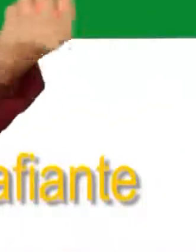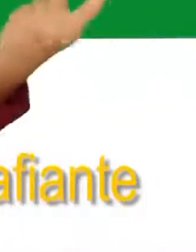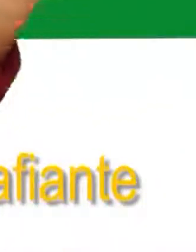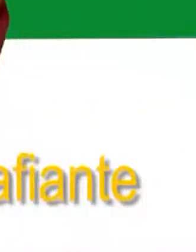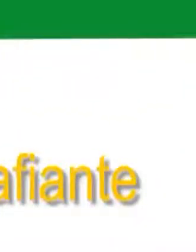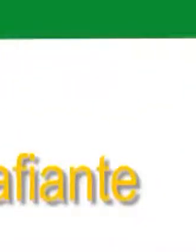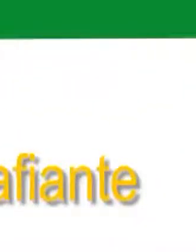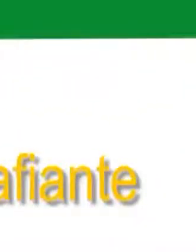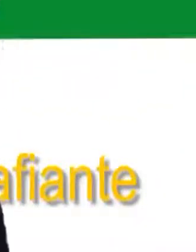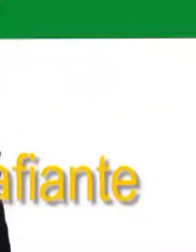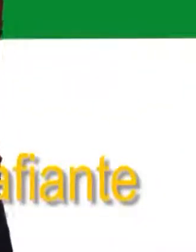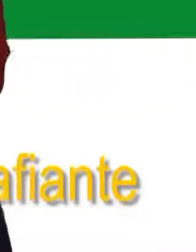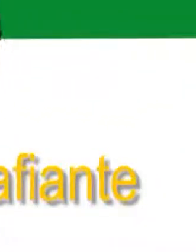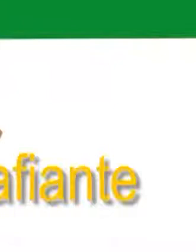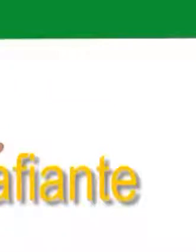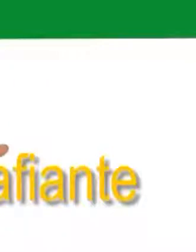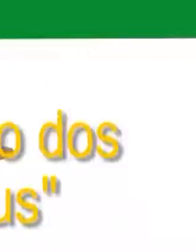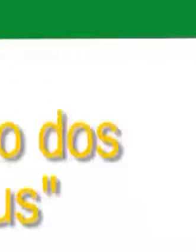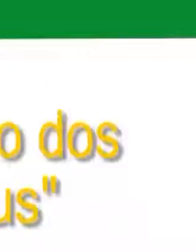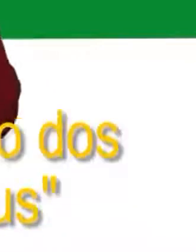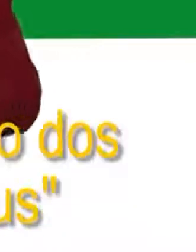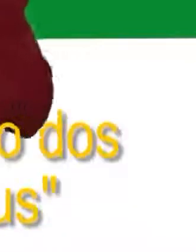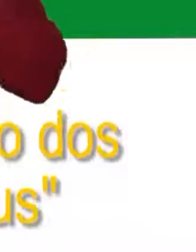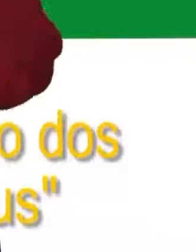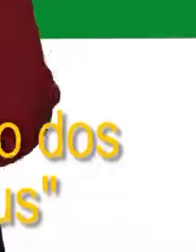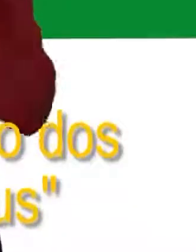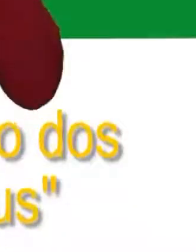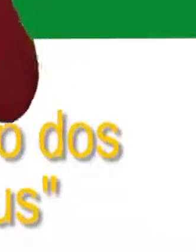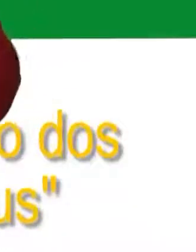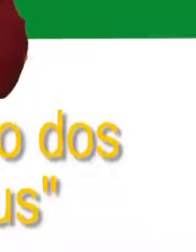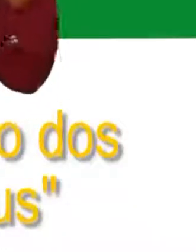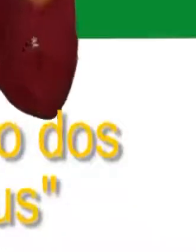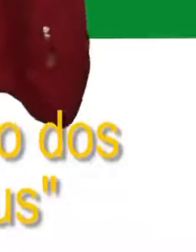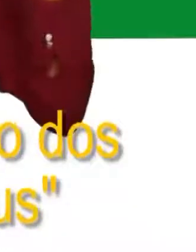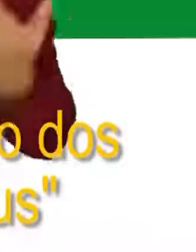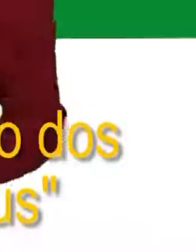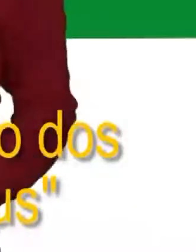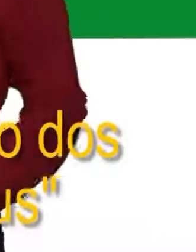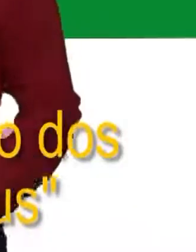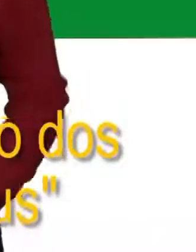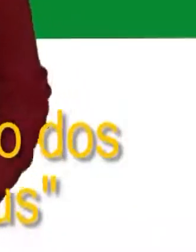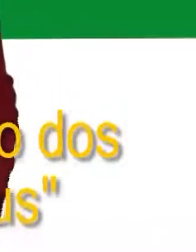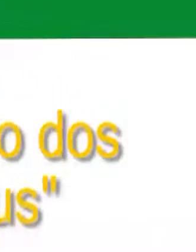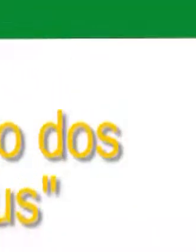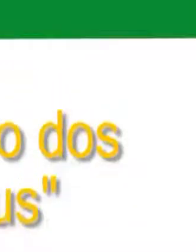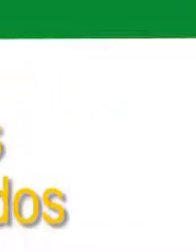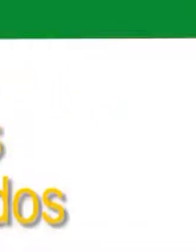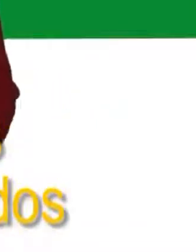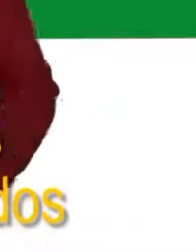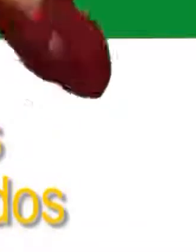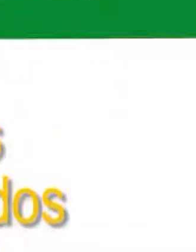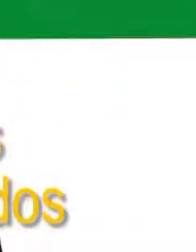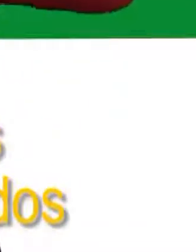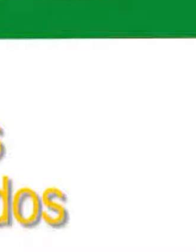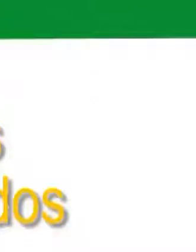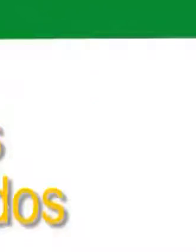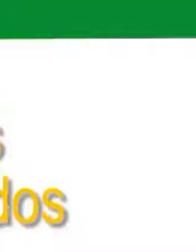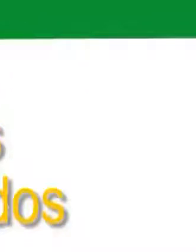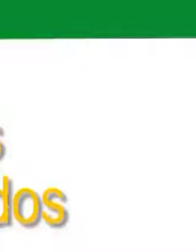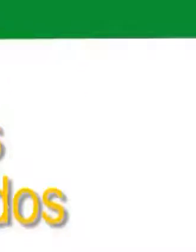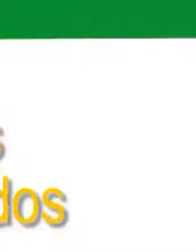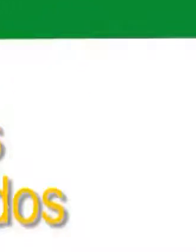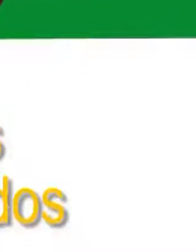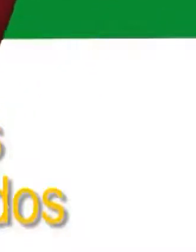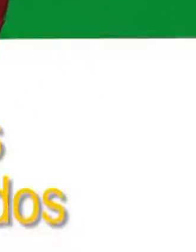pata, desafiante, arranque o madeiro dos ombros de Deus. Os teus astros